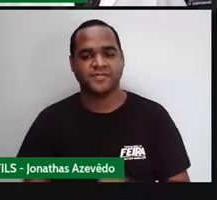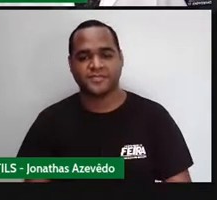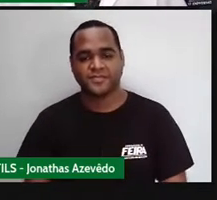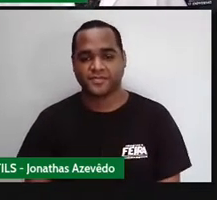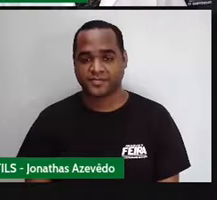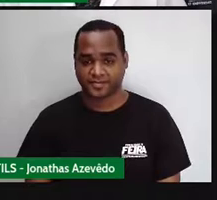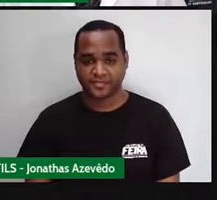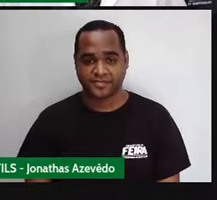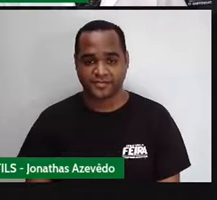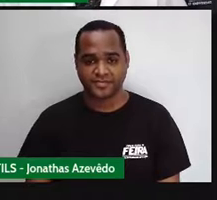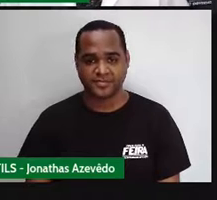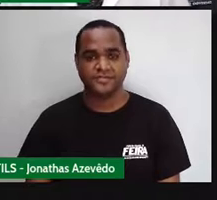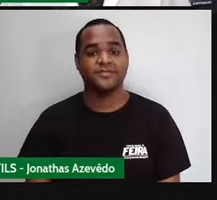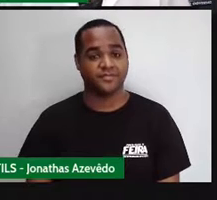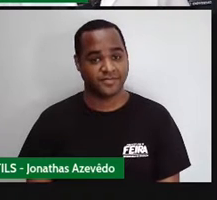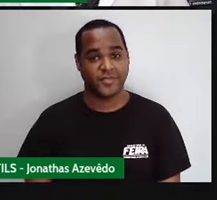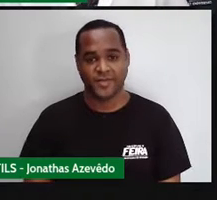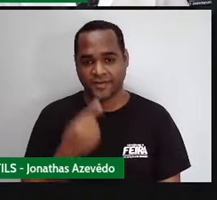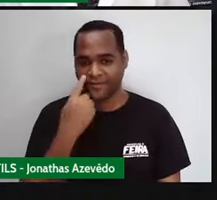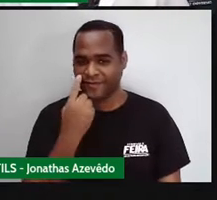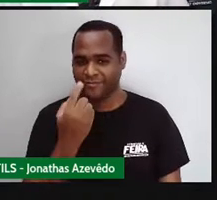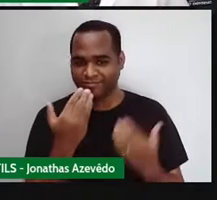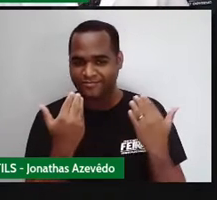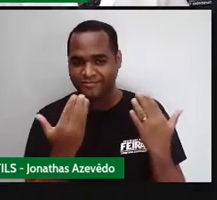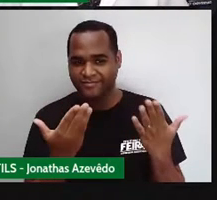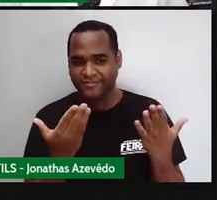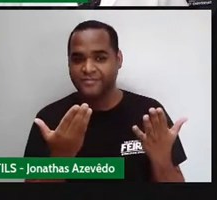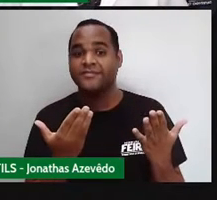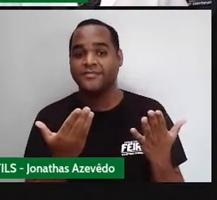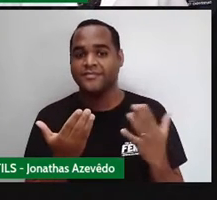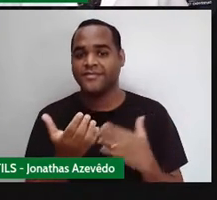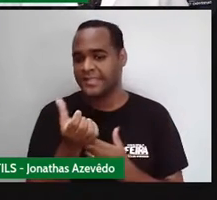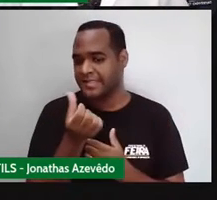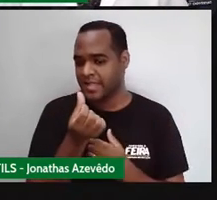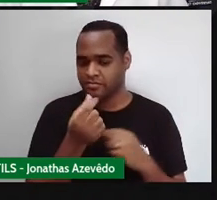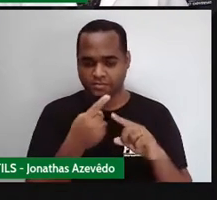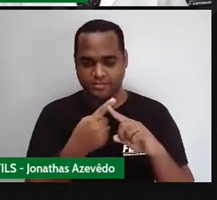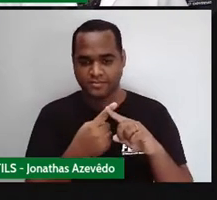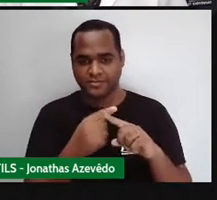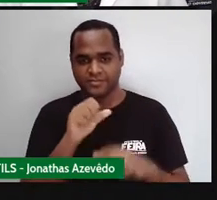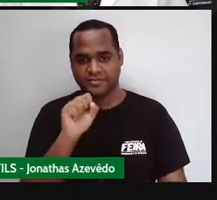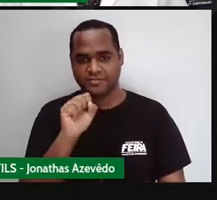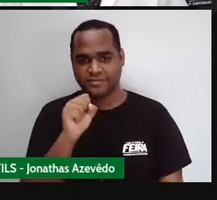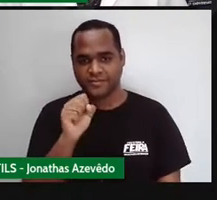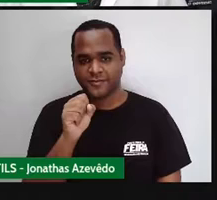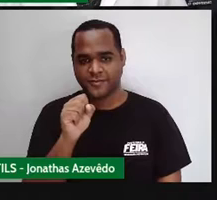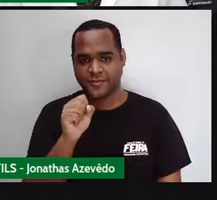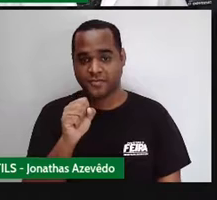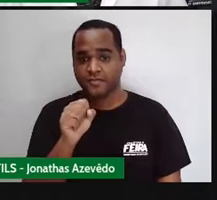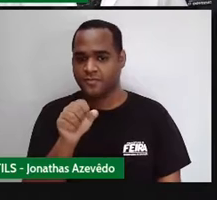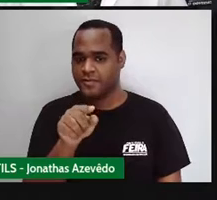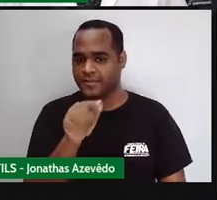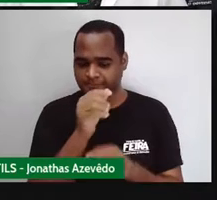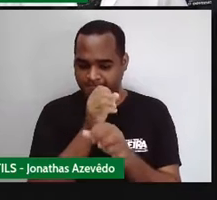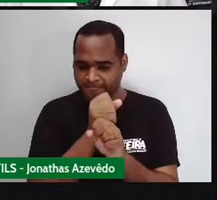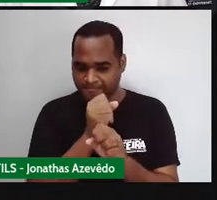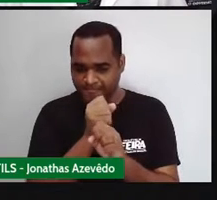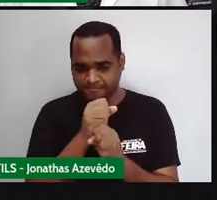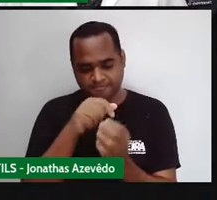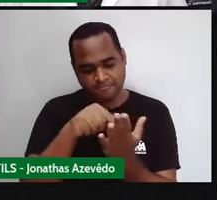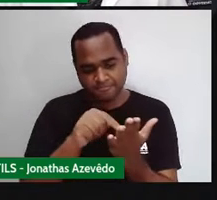Vai ficar dessa forma. Olha só. Seis vezes oito, né? Faz essa continha aí pela